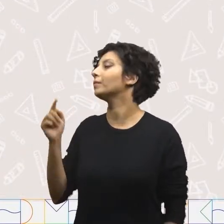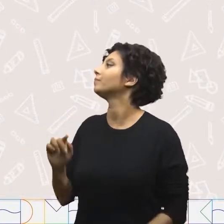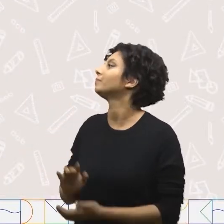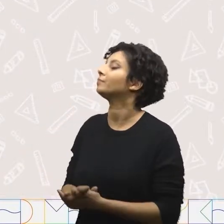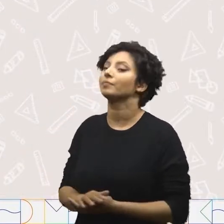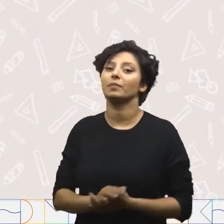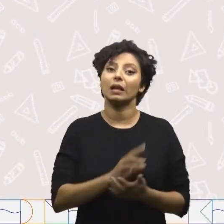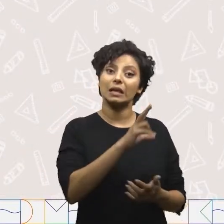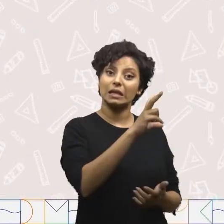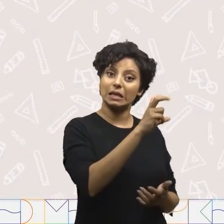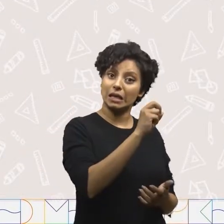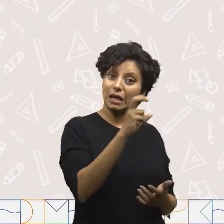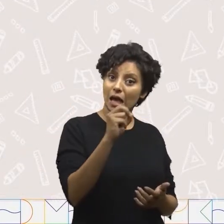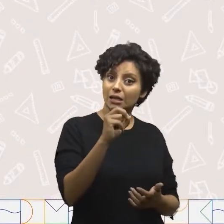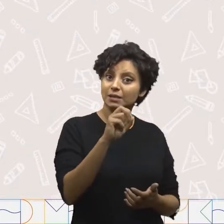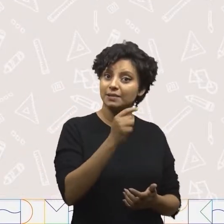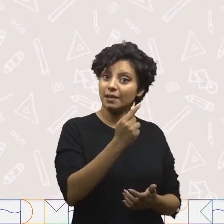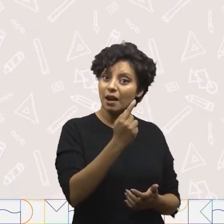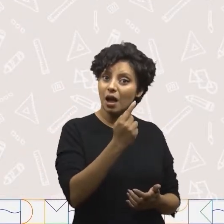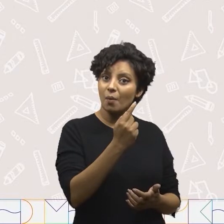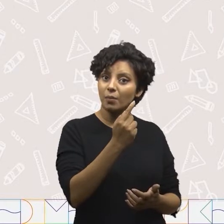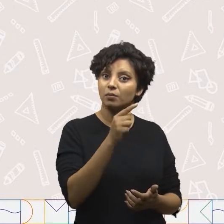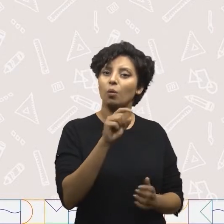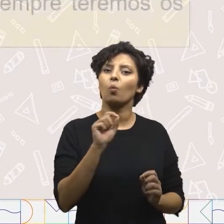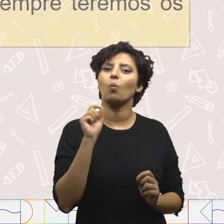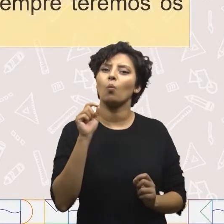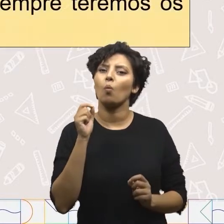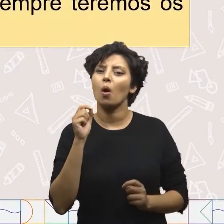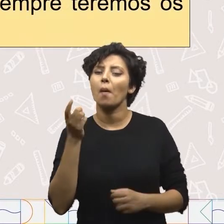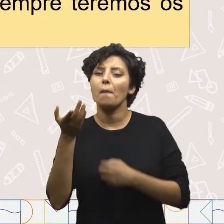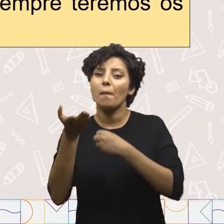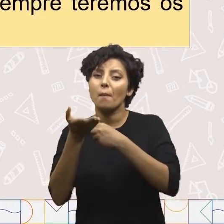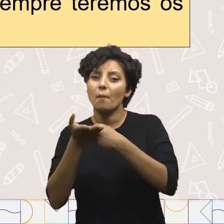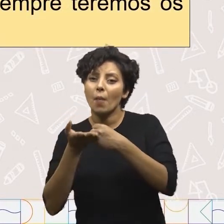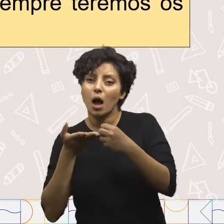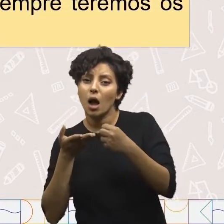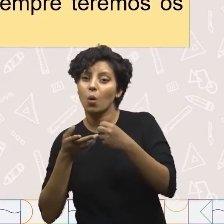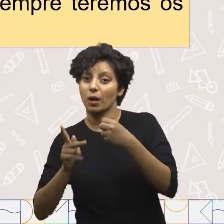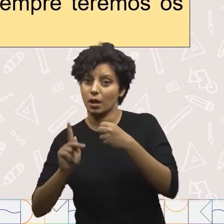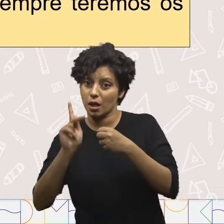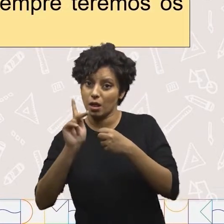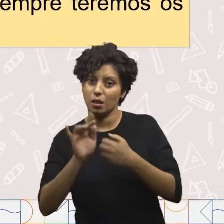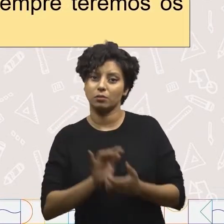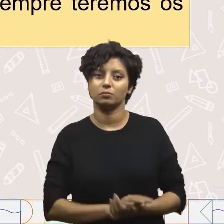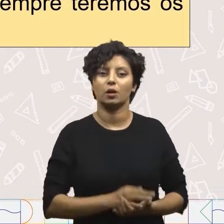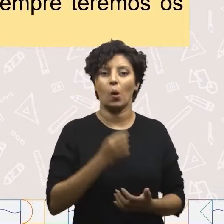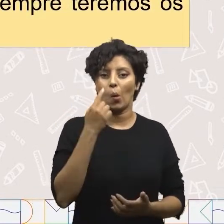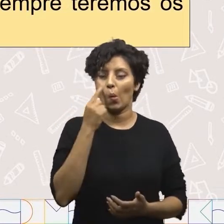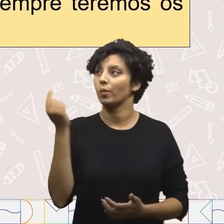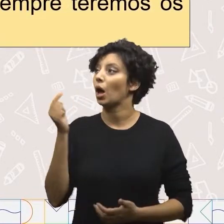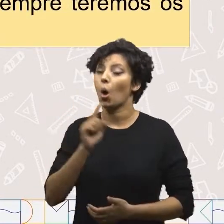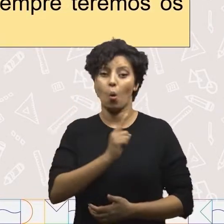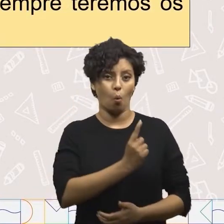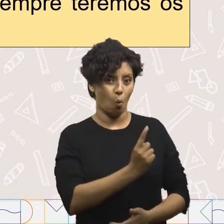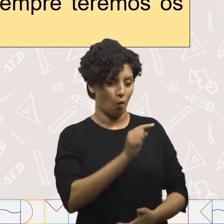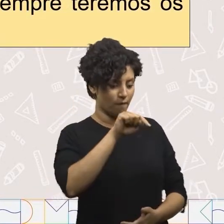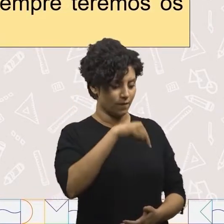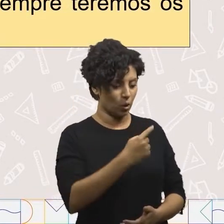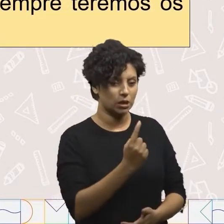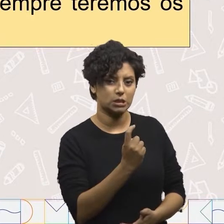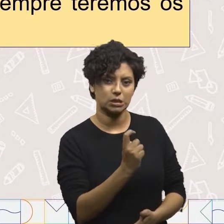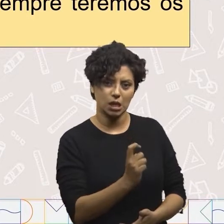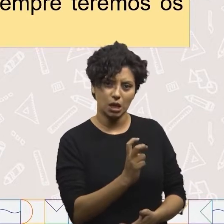E para cada quinhentos gramas, eu tenho meio quilo. E quando temos 1